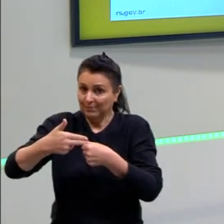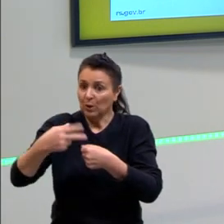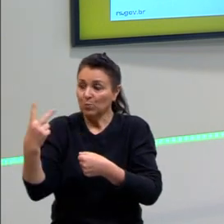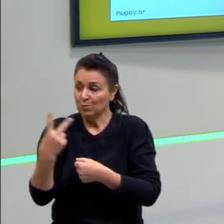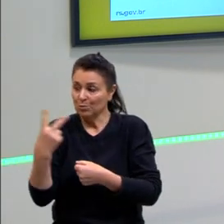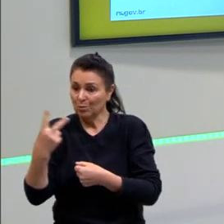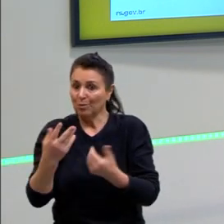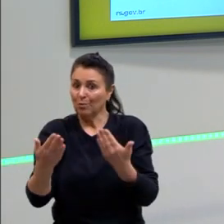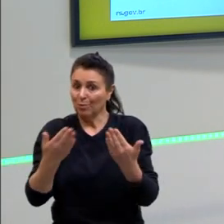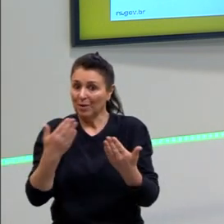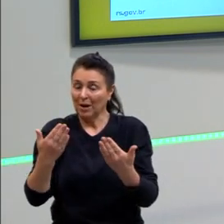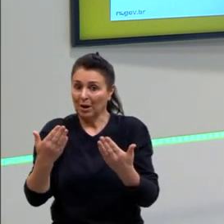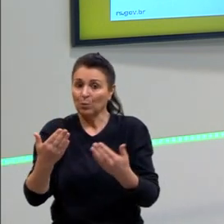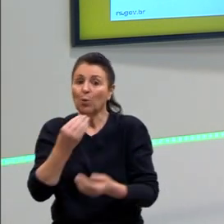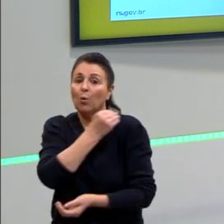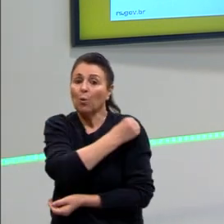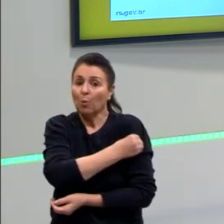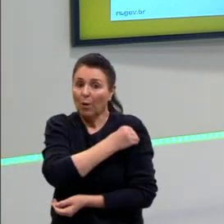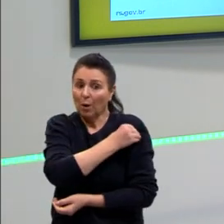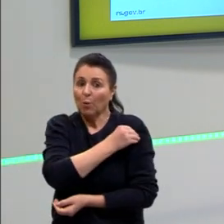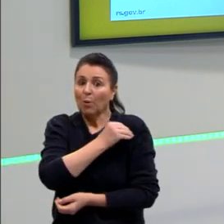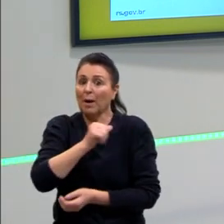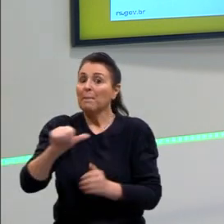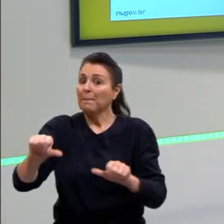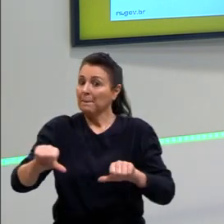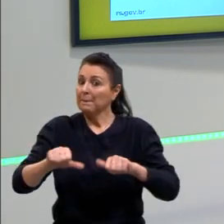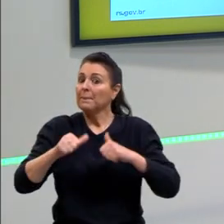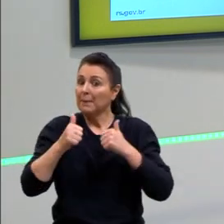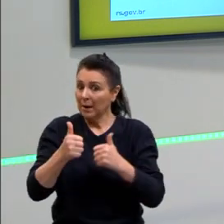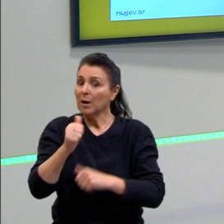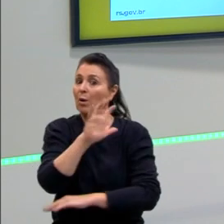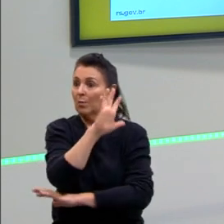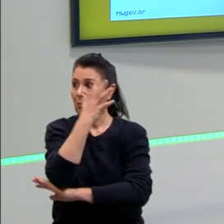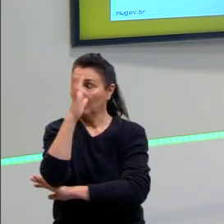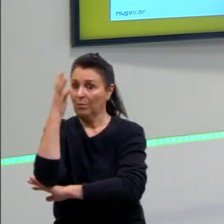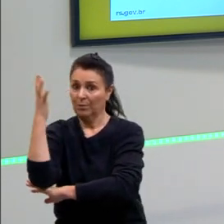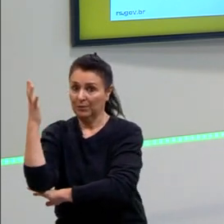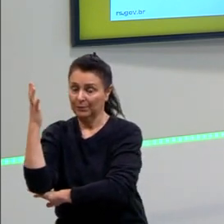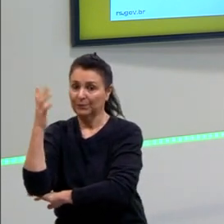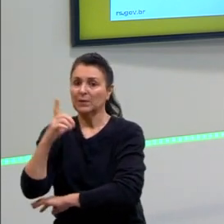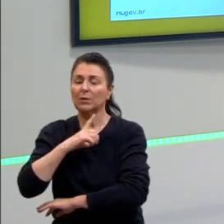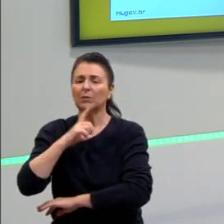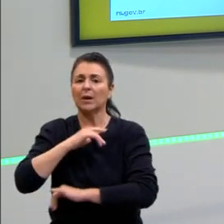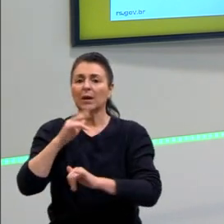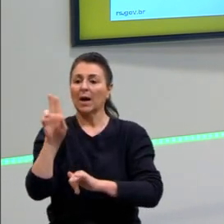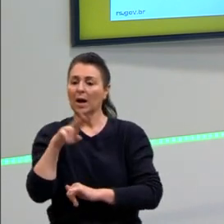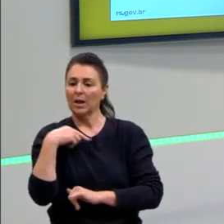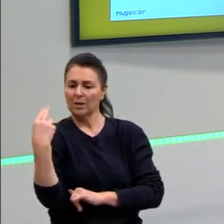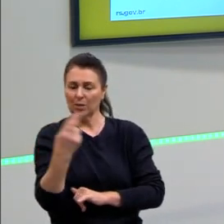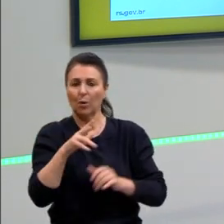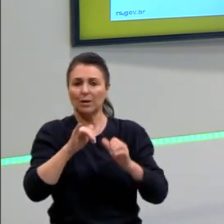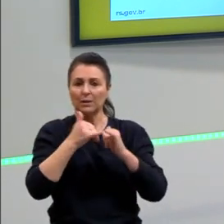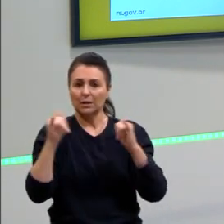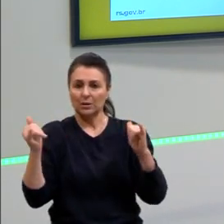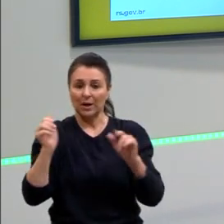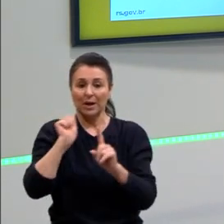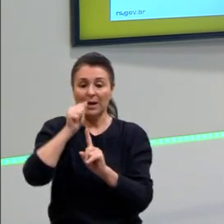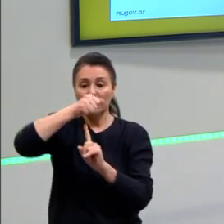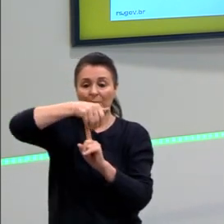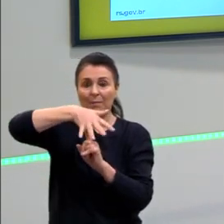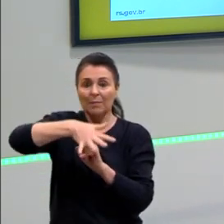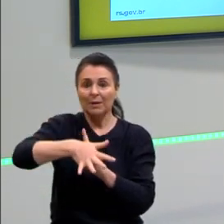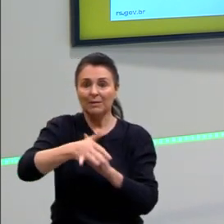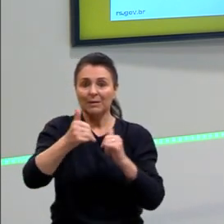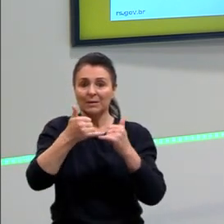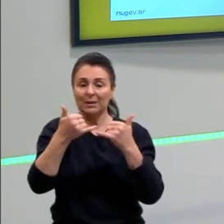vantagem do álcool, de não ser tão danoso assim, tá? Então, temos aí a nossa energia aí, né, e a matriz elétrica brasileira, ó, com